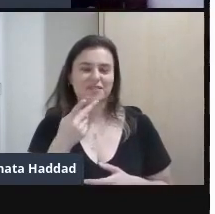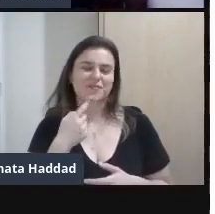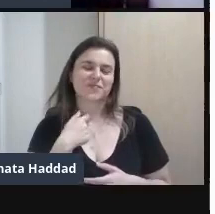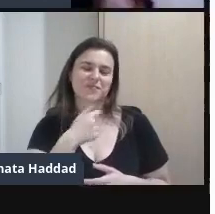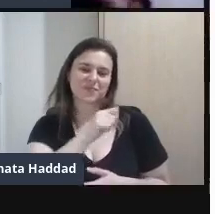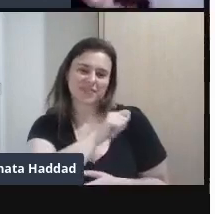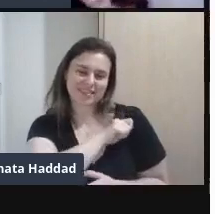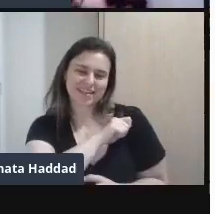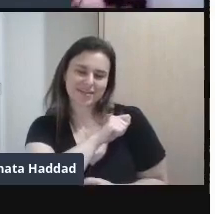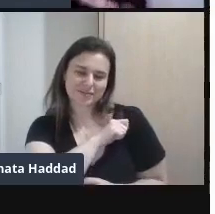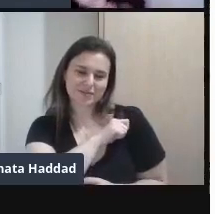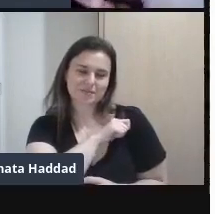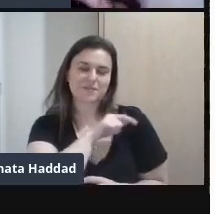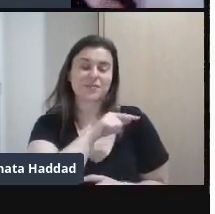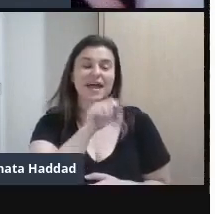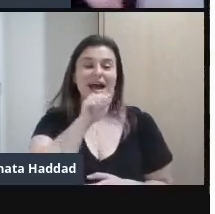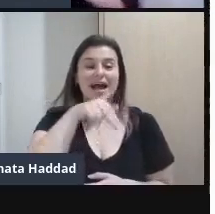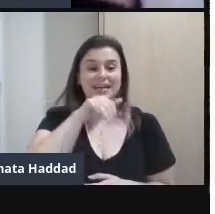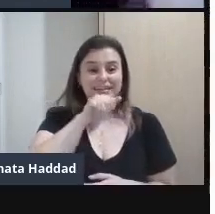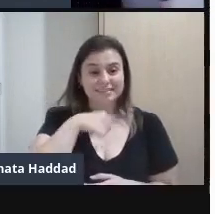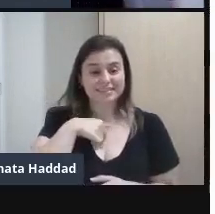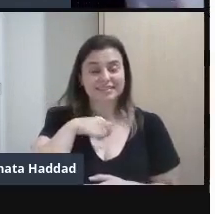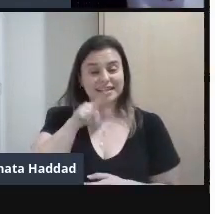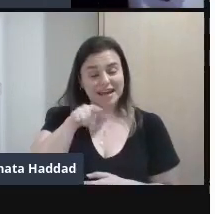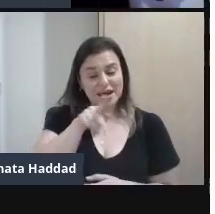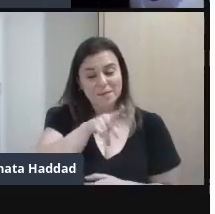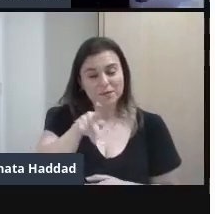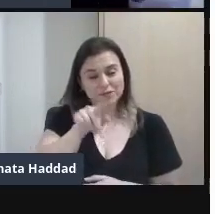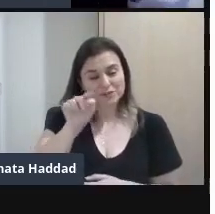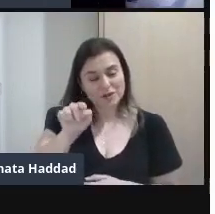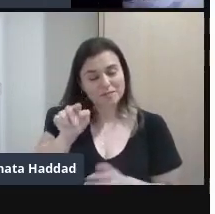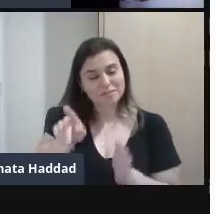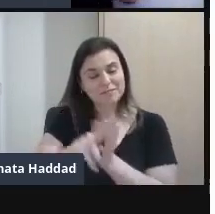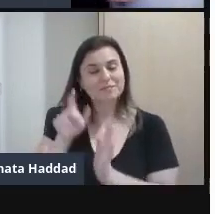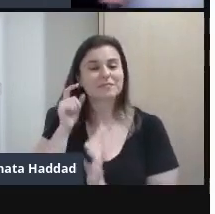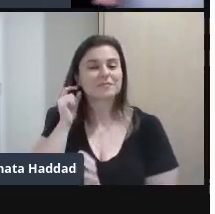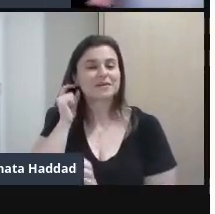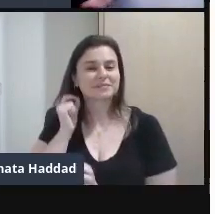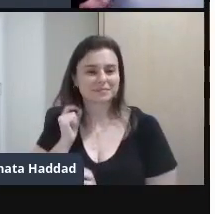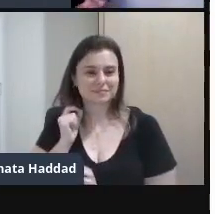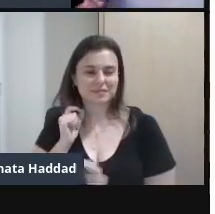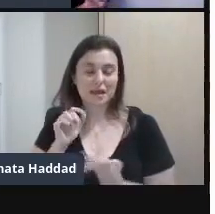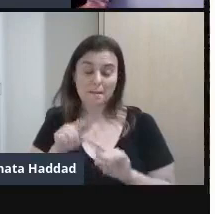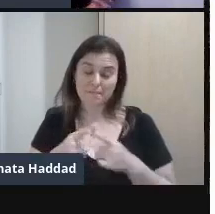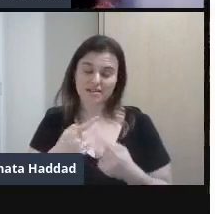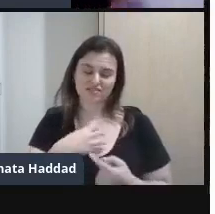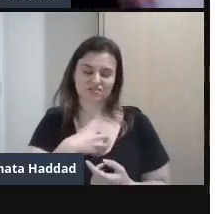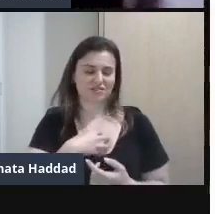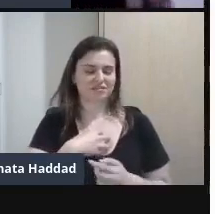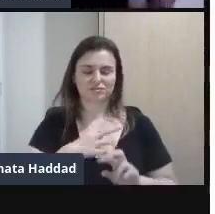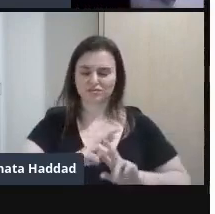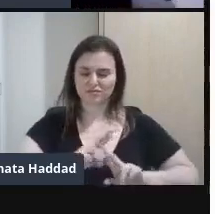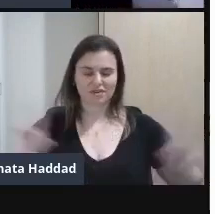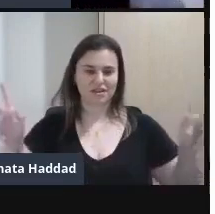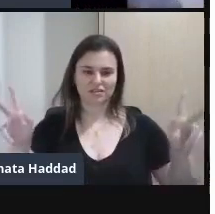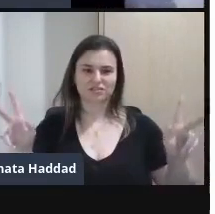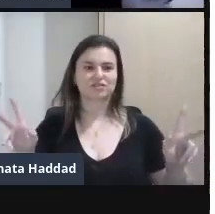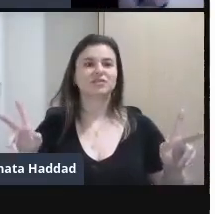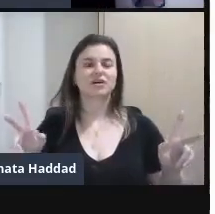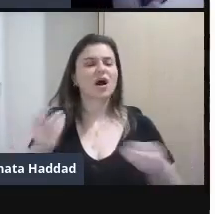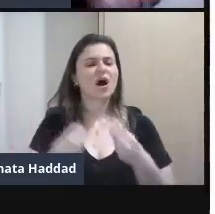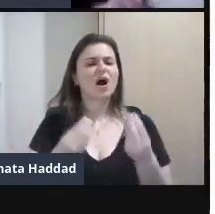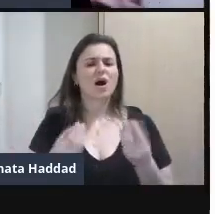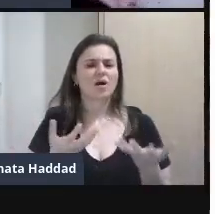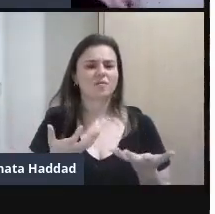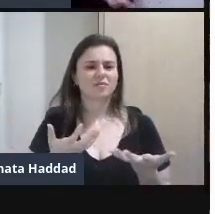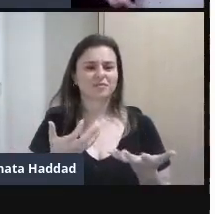Malfatti Só que a Tarsila Ela tinha uma outra Personalidade Completamente diferente De Anitta A Tarsila Até